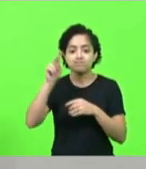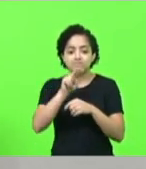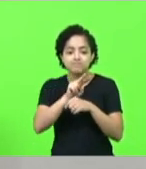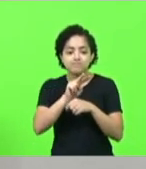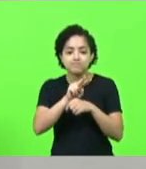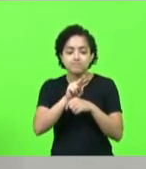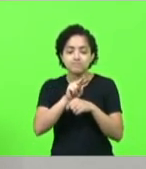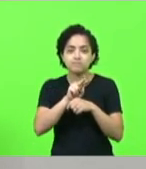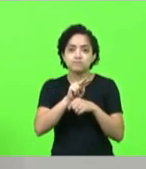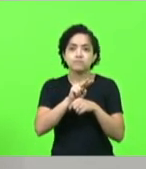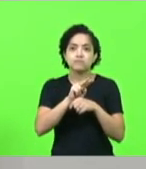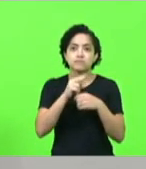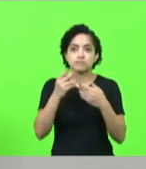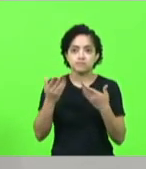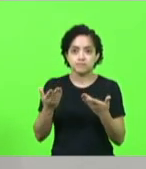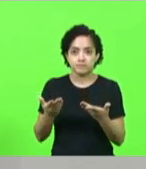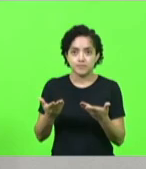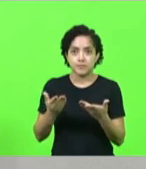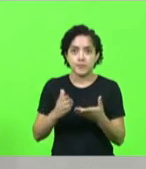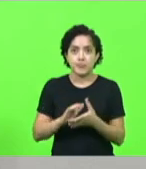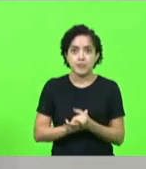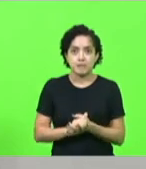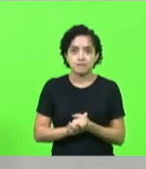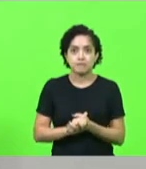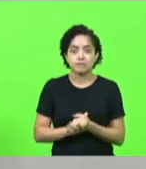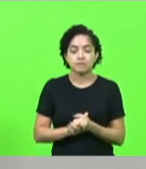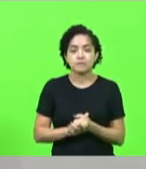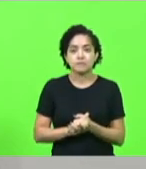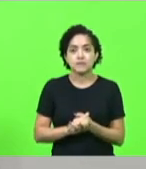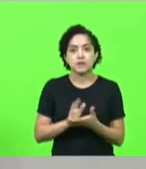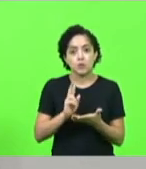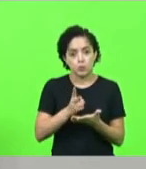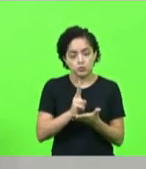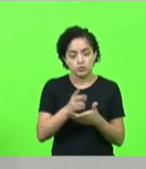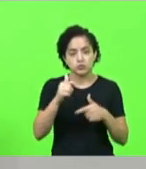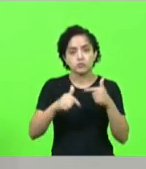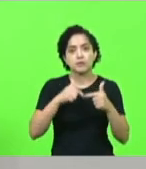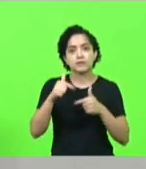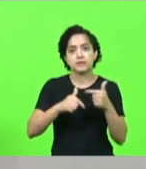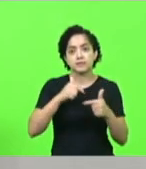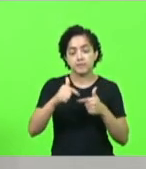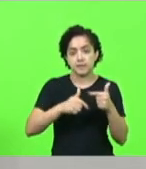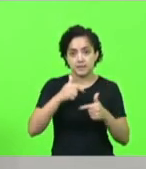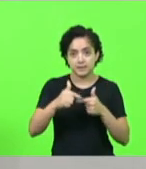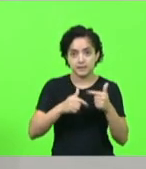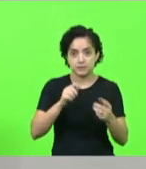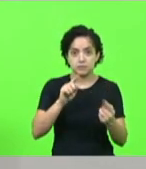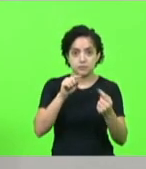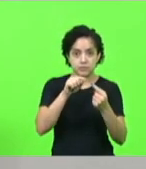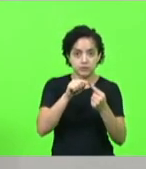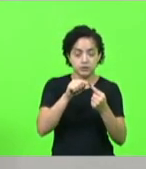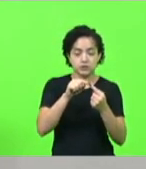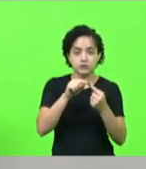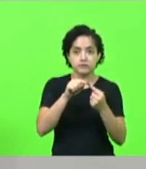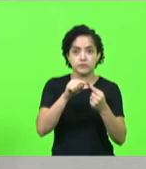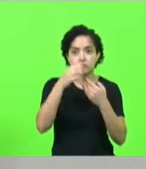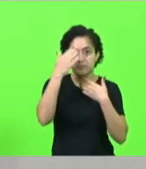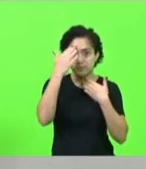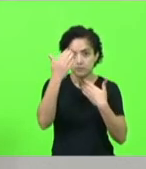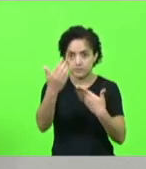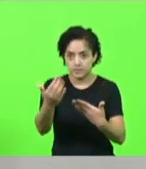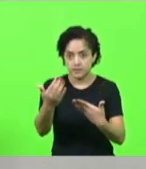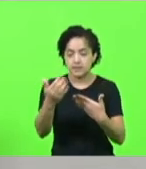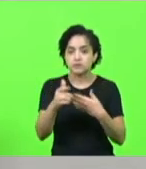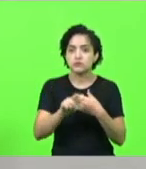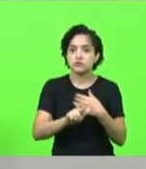nos deixou mais tempo aqui para continuarmos nessa missão muito obrigado de novo